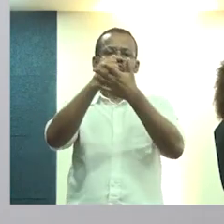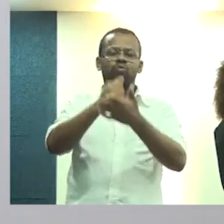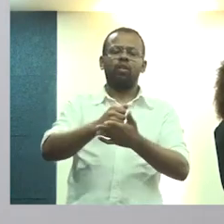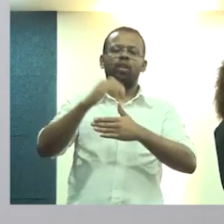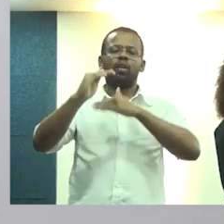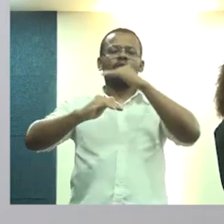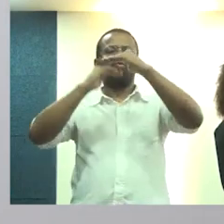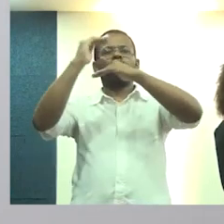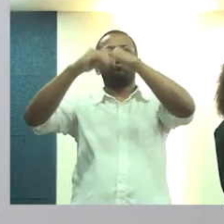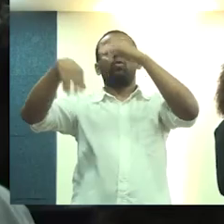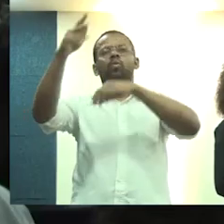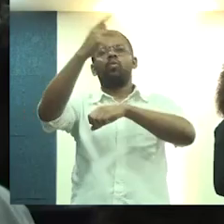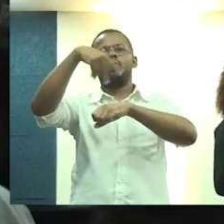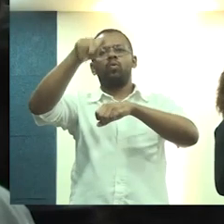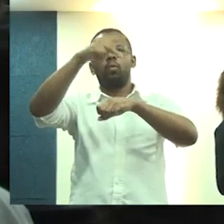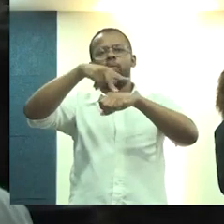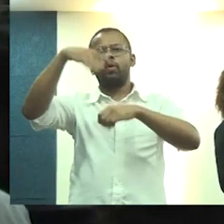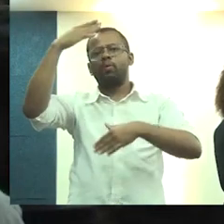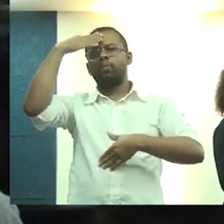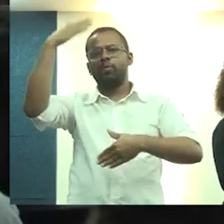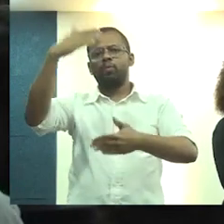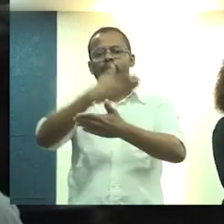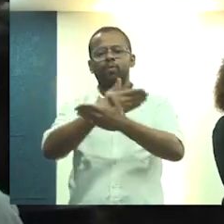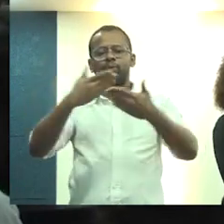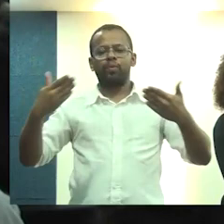união e reconstrução do país. Muito obrigado, gente.